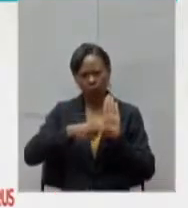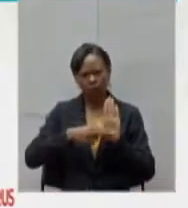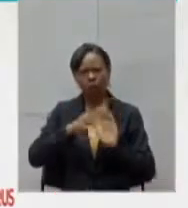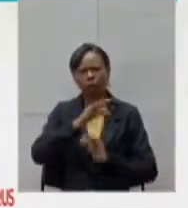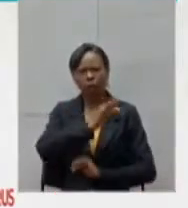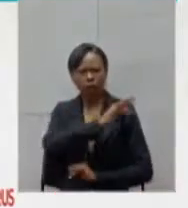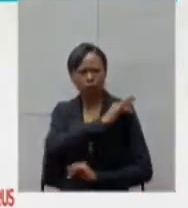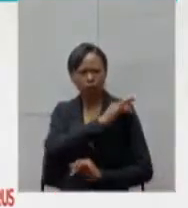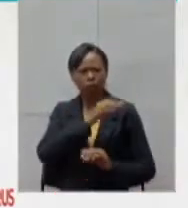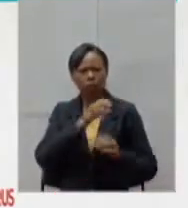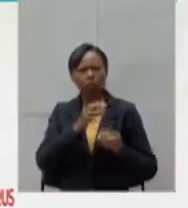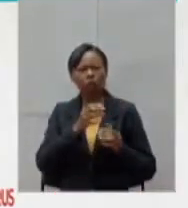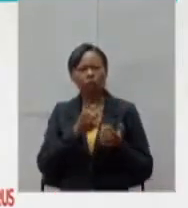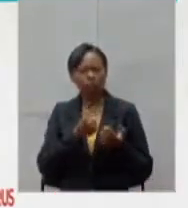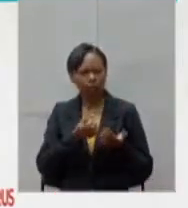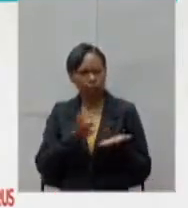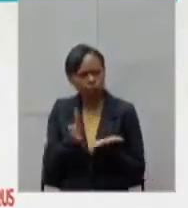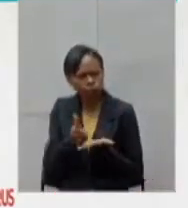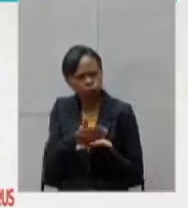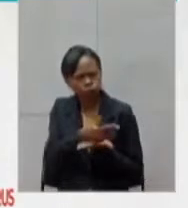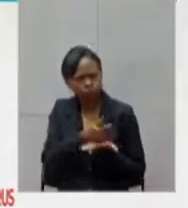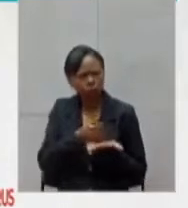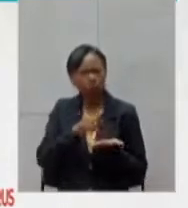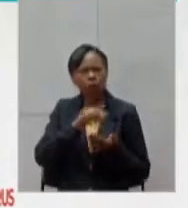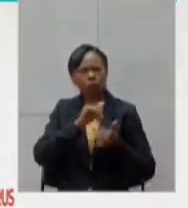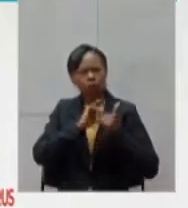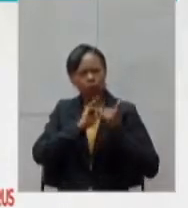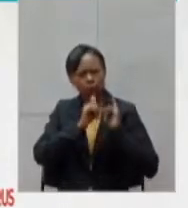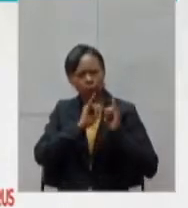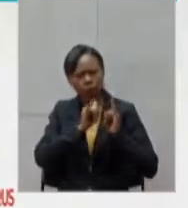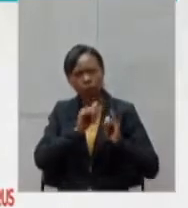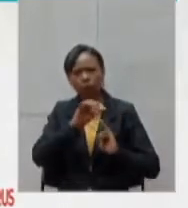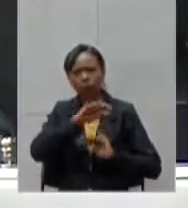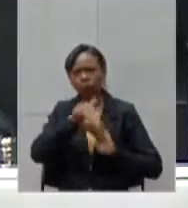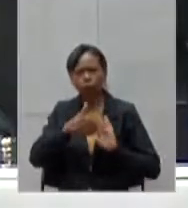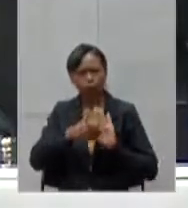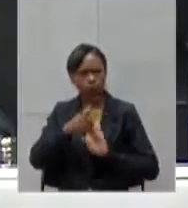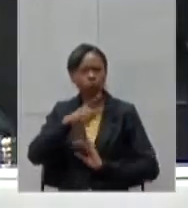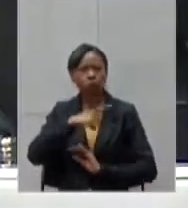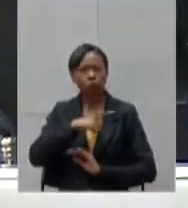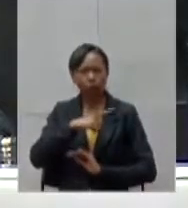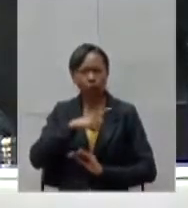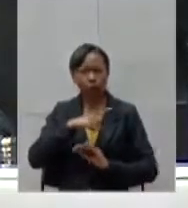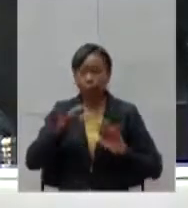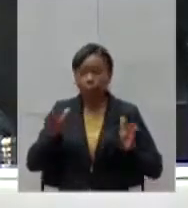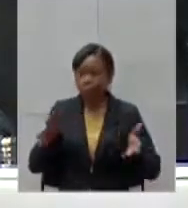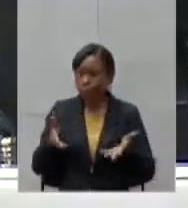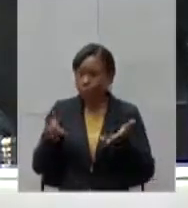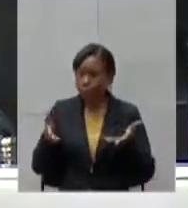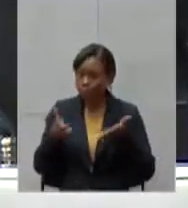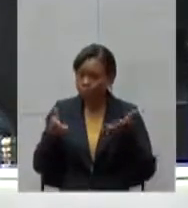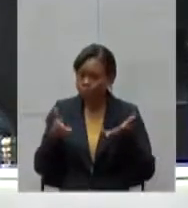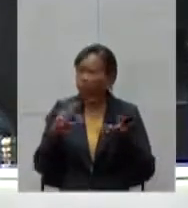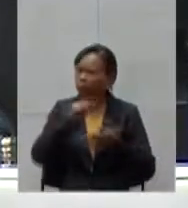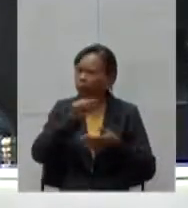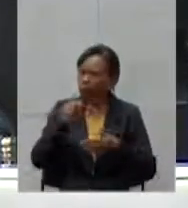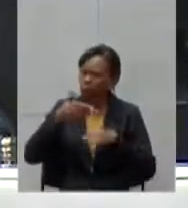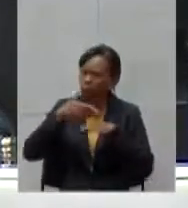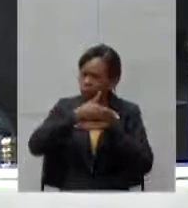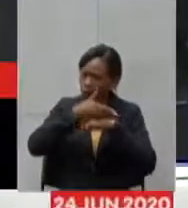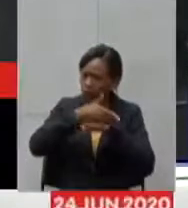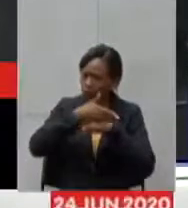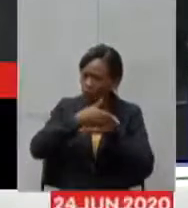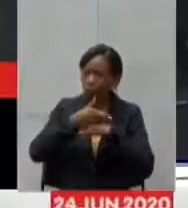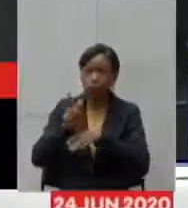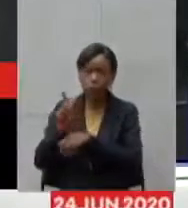dados que nós podemos passar de uma forma global. Nós estimulamos que todos acessem isso, inclusive os gestores, porque ali tem